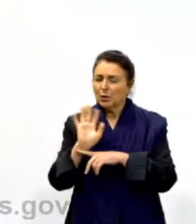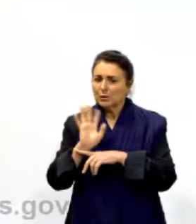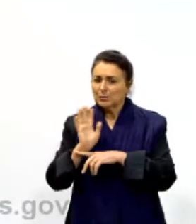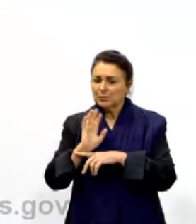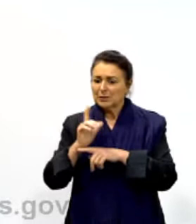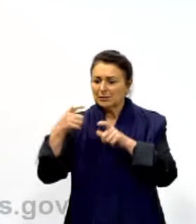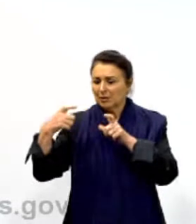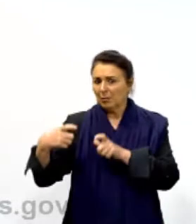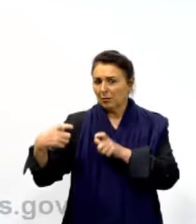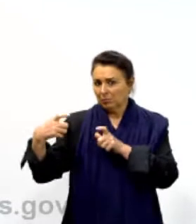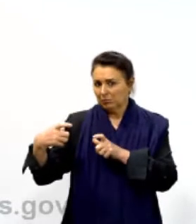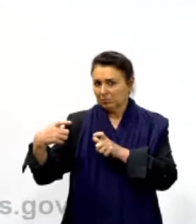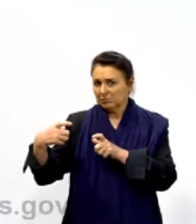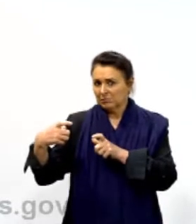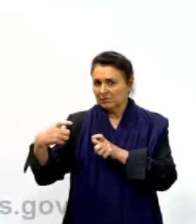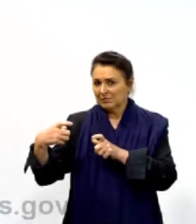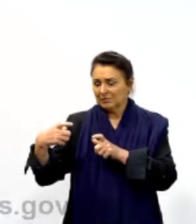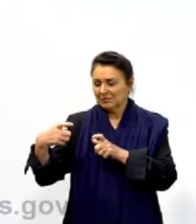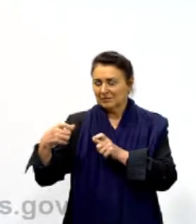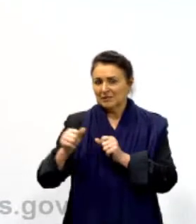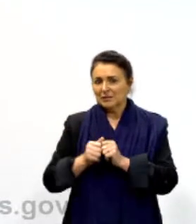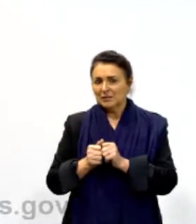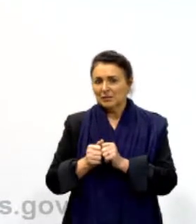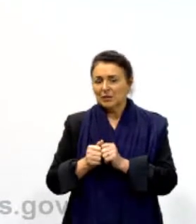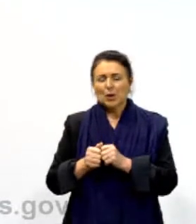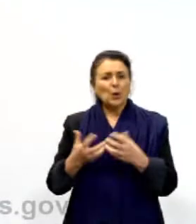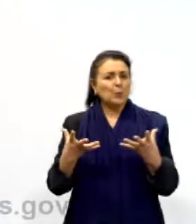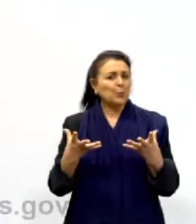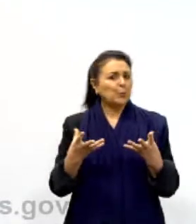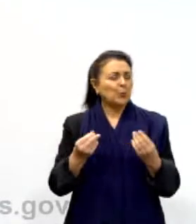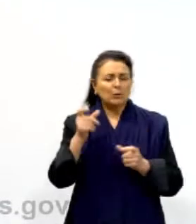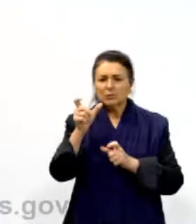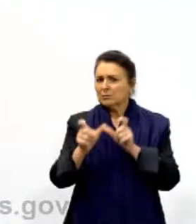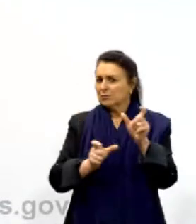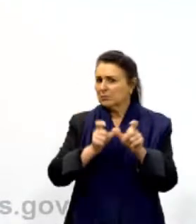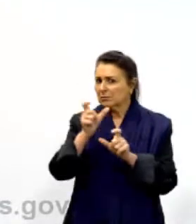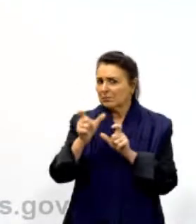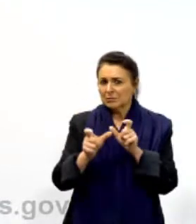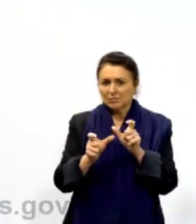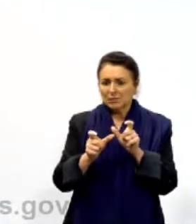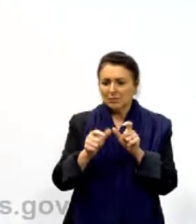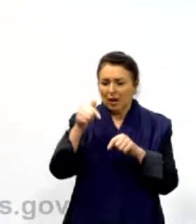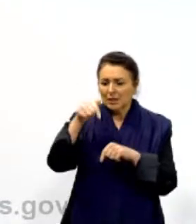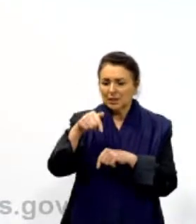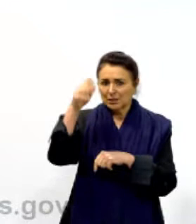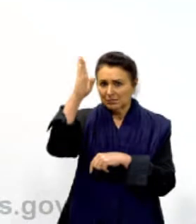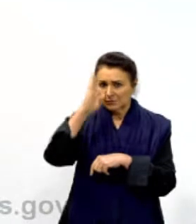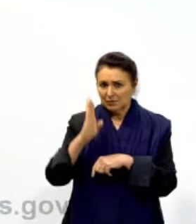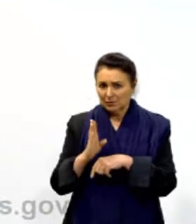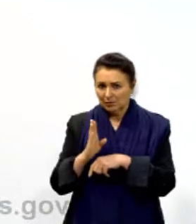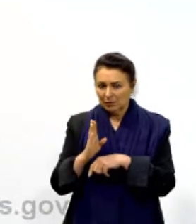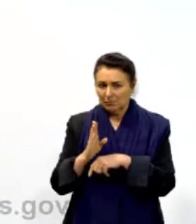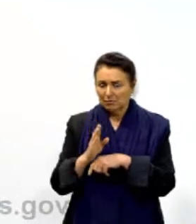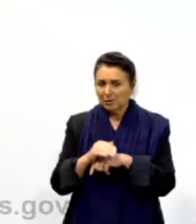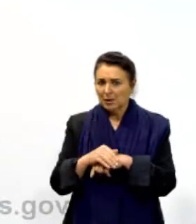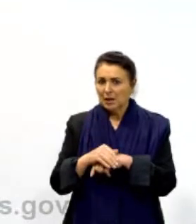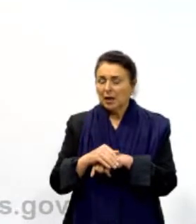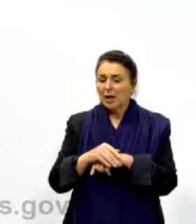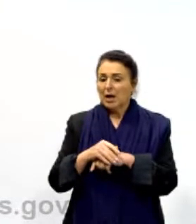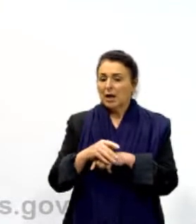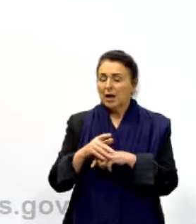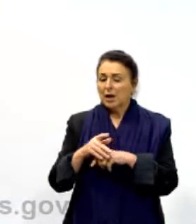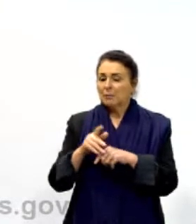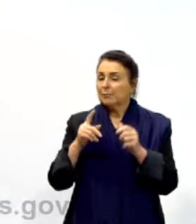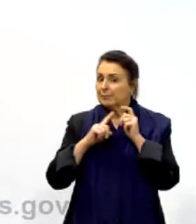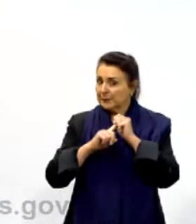de ver ali nos dados. Ou seja, muita gente no Brasil, né, sobretudo as populações